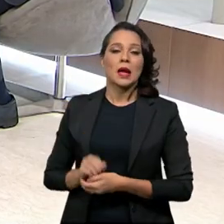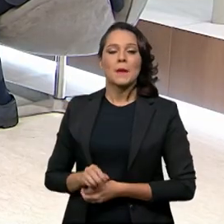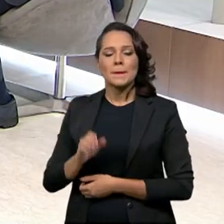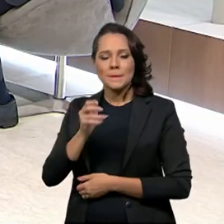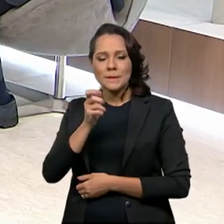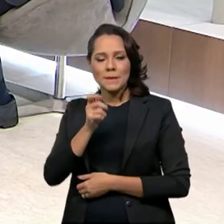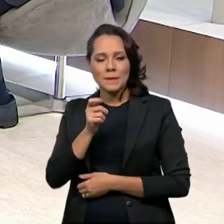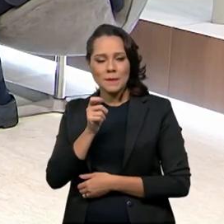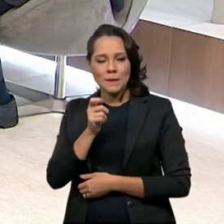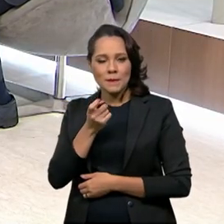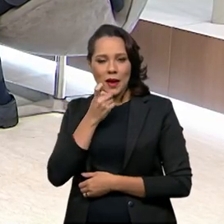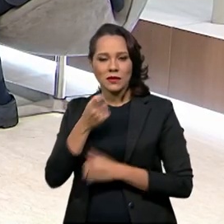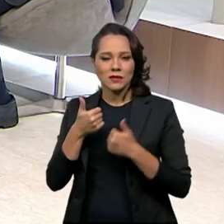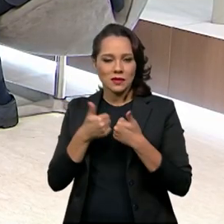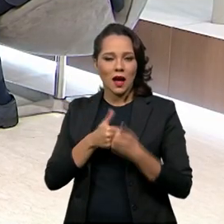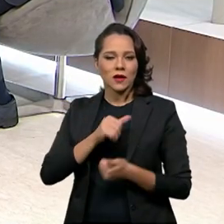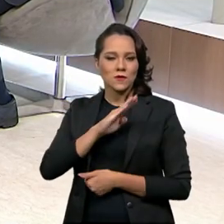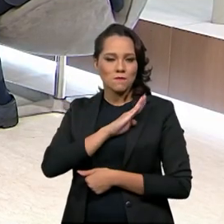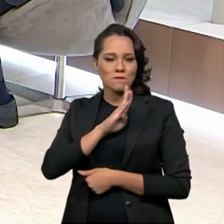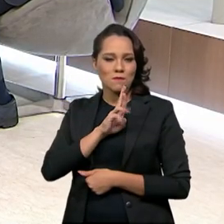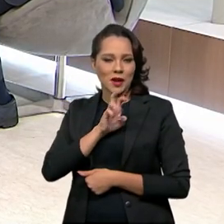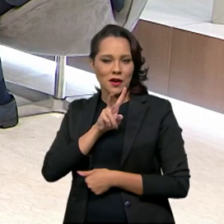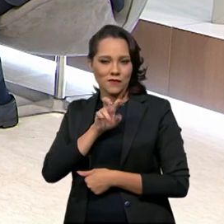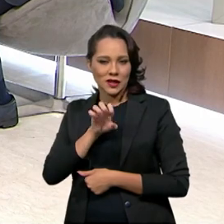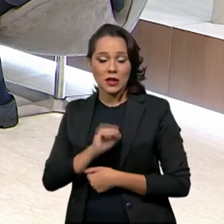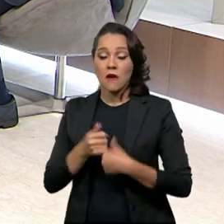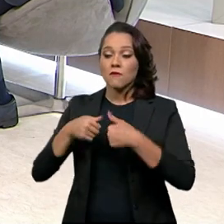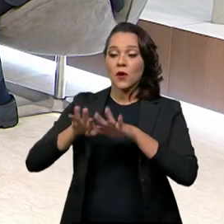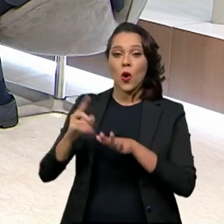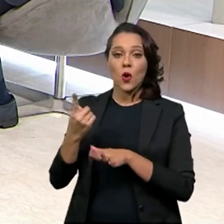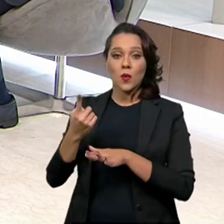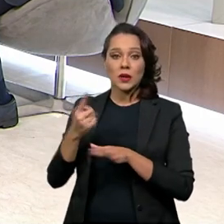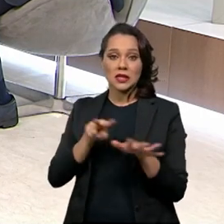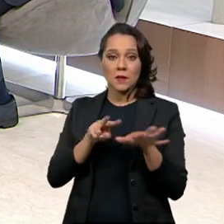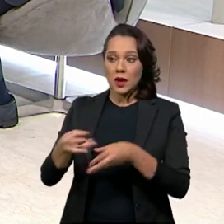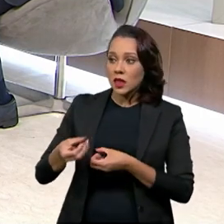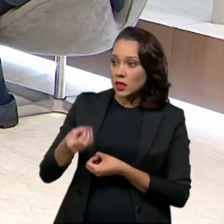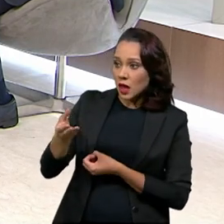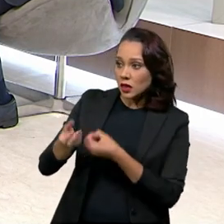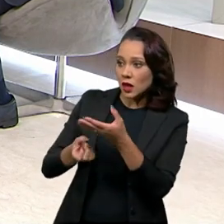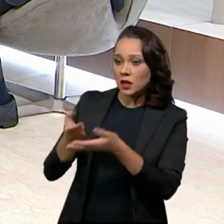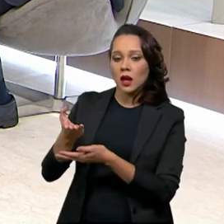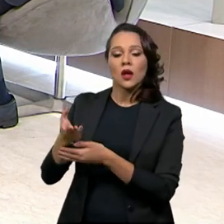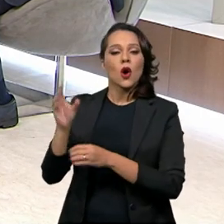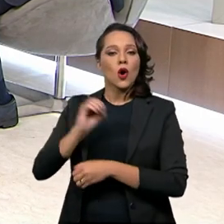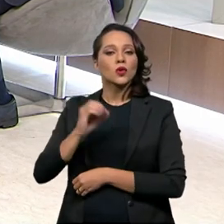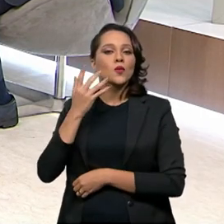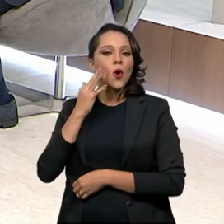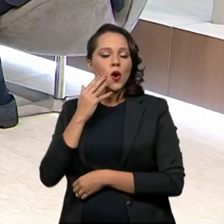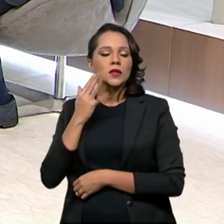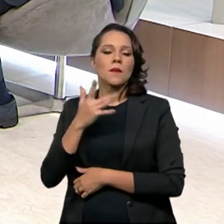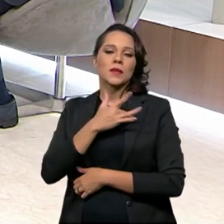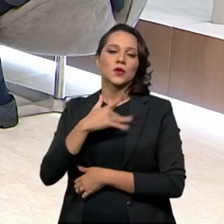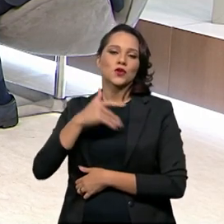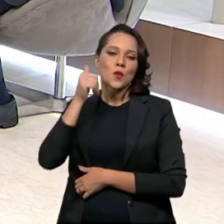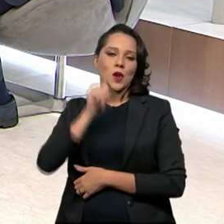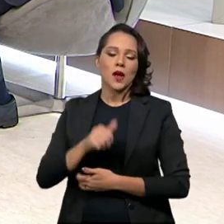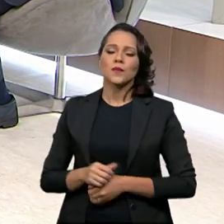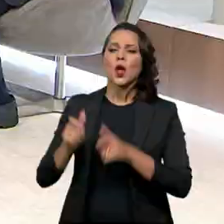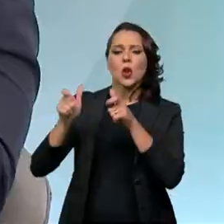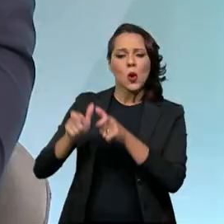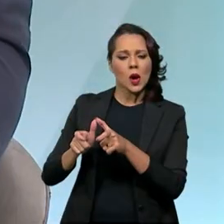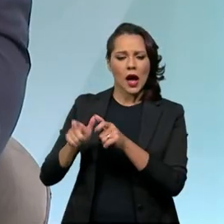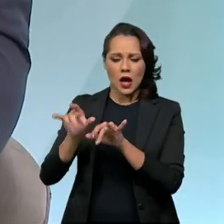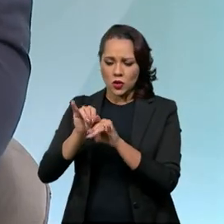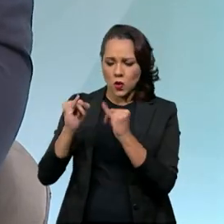Breves. Nós ficamos com toda a nossa equipe, uma semana lá, entregando serviços no Outubro Rosa para a saúde da mulher, num local que,